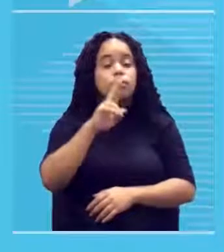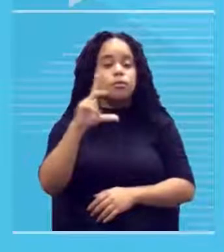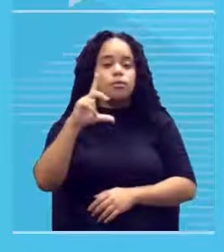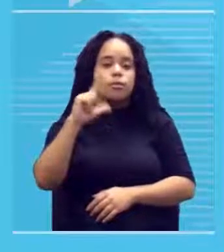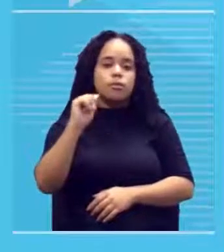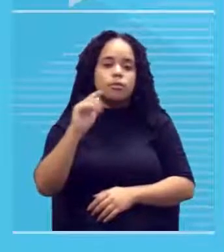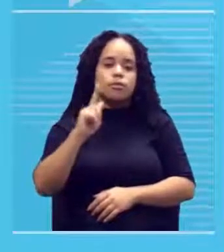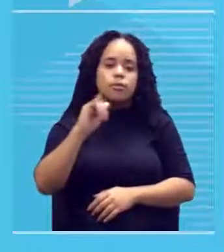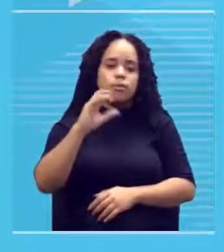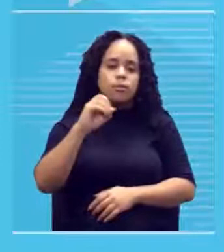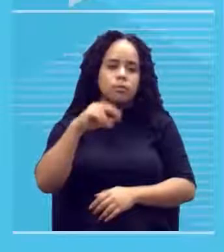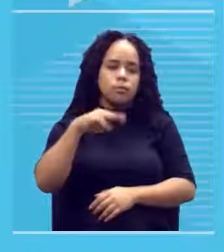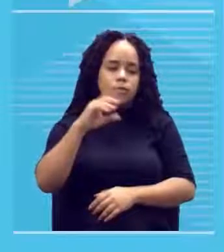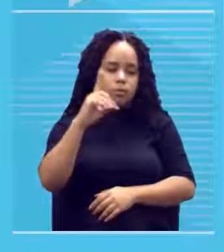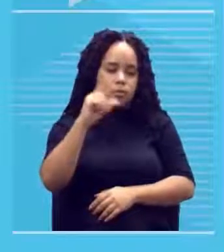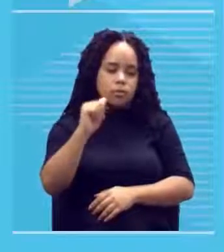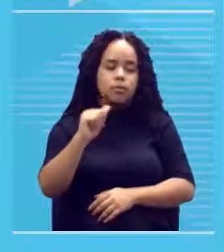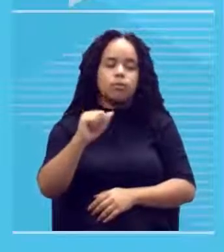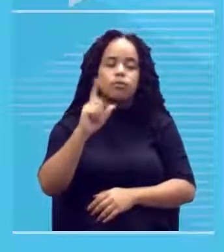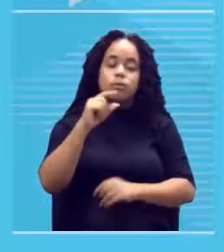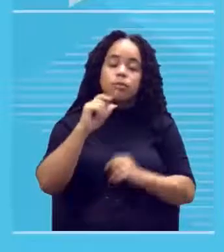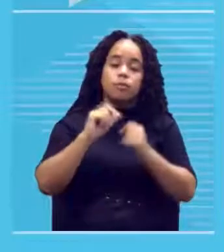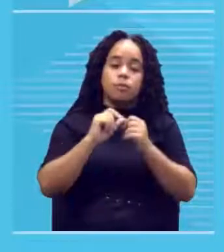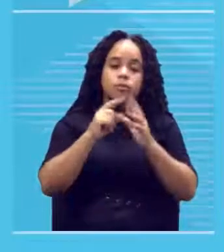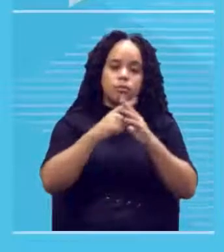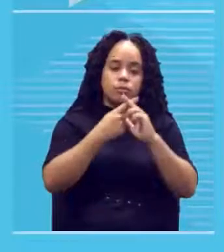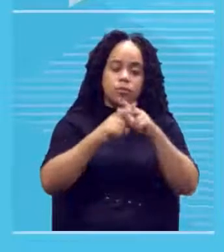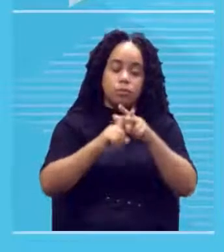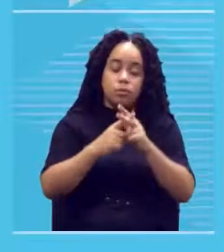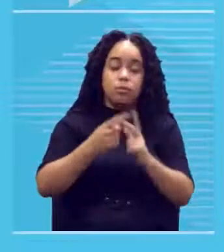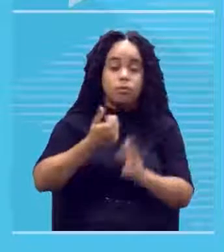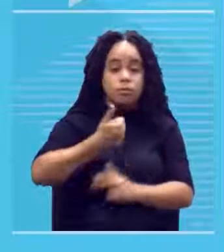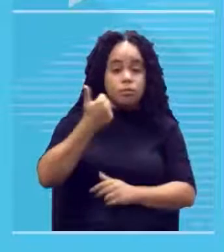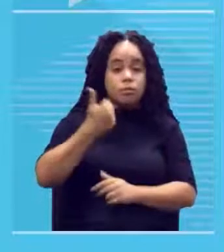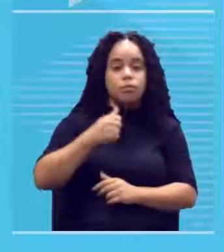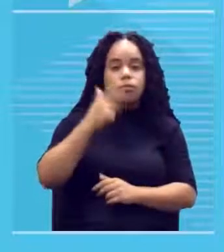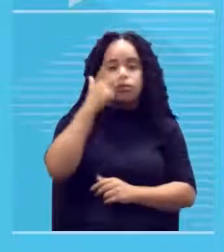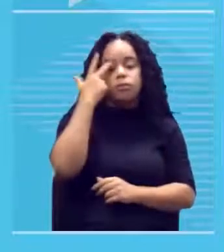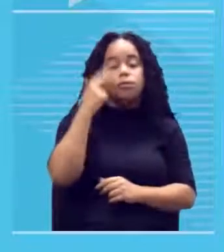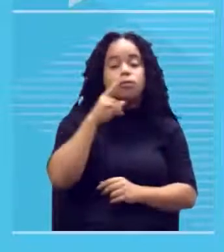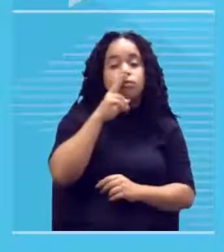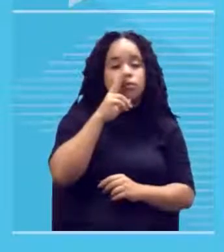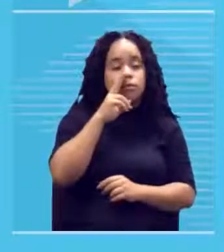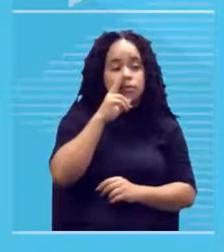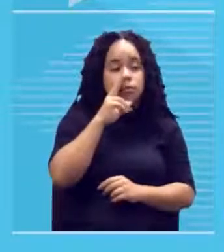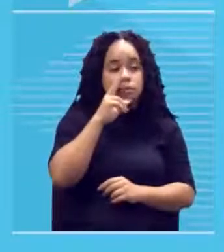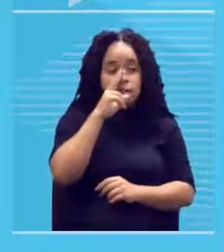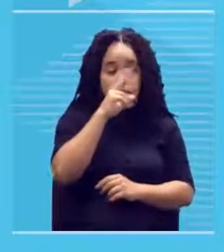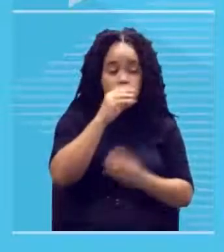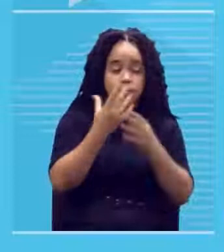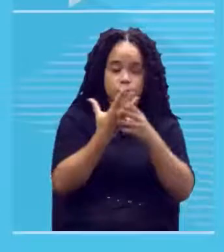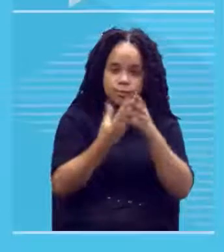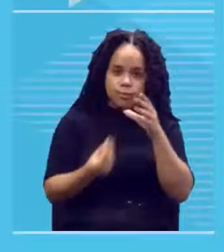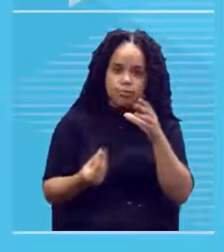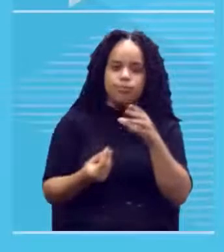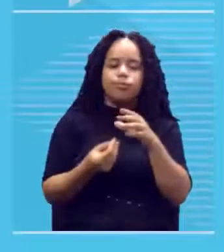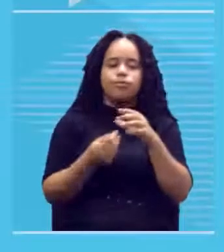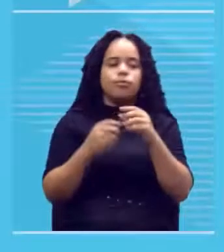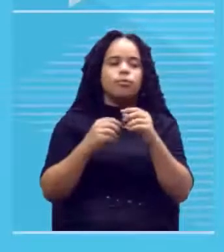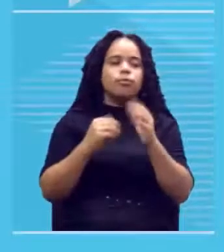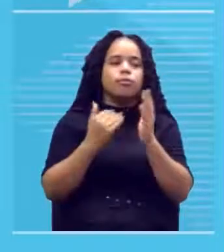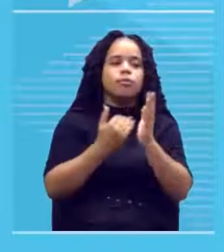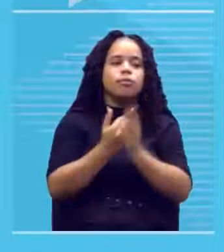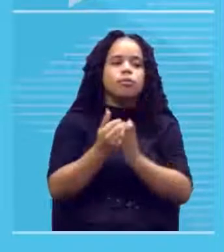ela foi restaurada a primeira vez o pessoal usou um solvente muito forte e eles começaram a pintura pela testa e aí eles